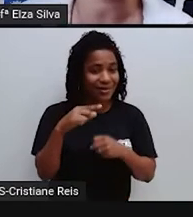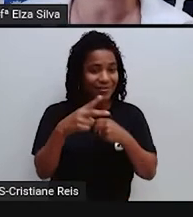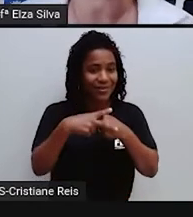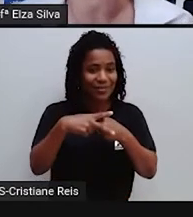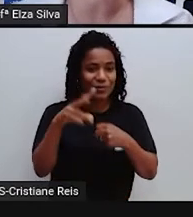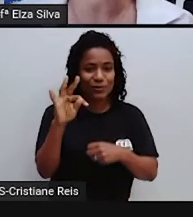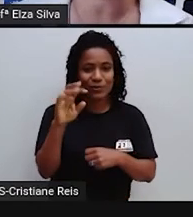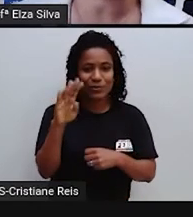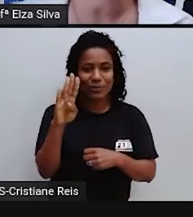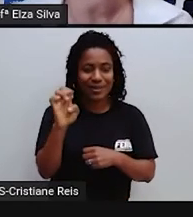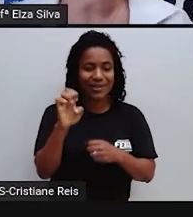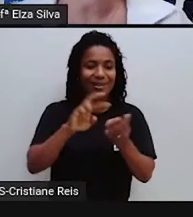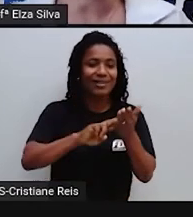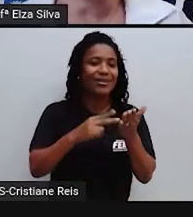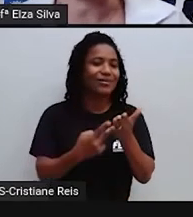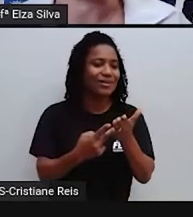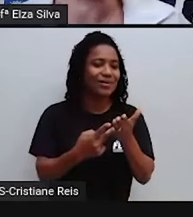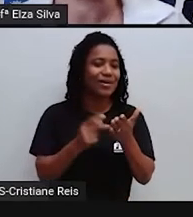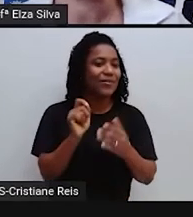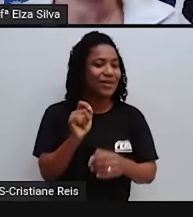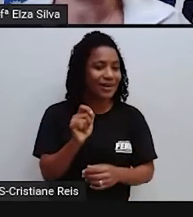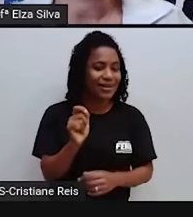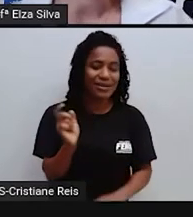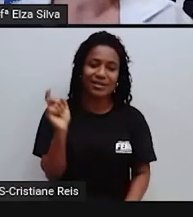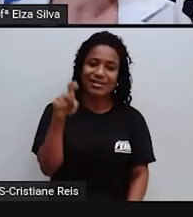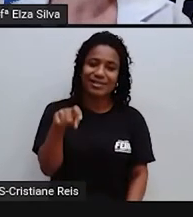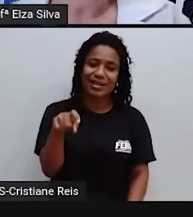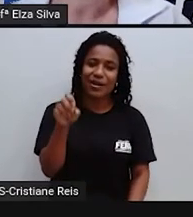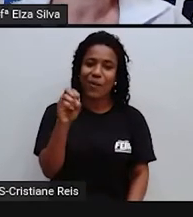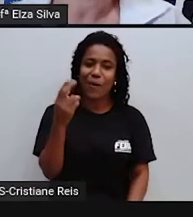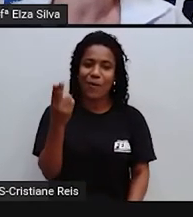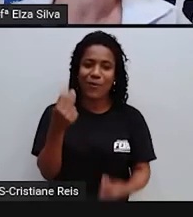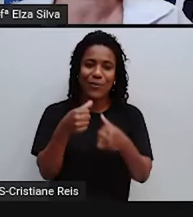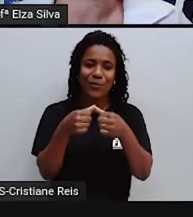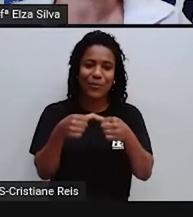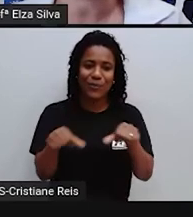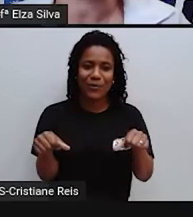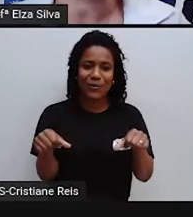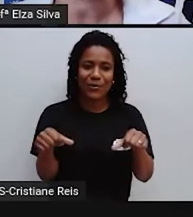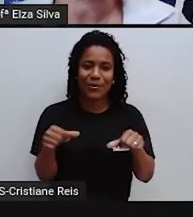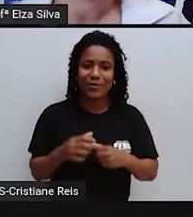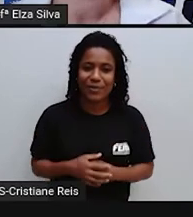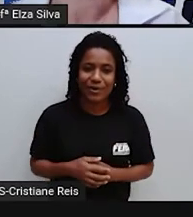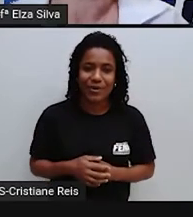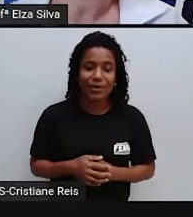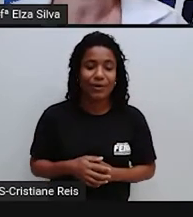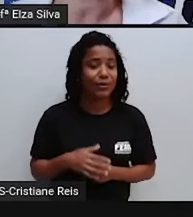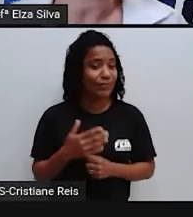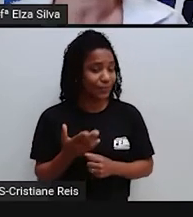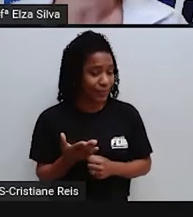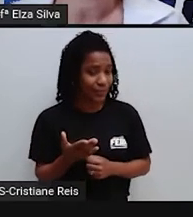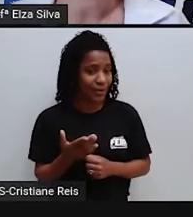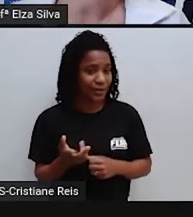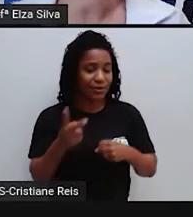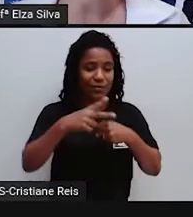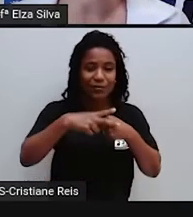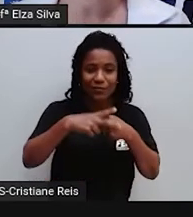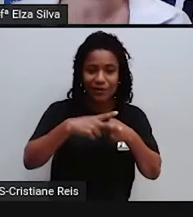referência Os verbos Ser Ou estar E nós utilizamos O verbo To be No passado Para